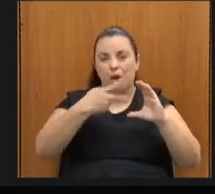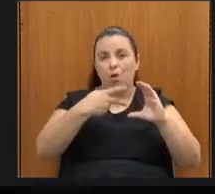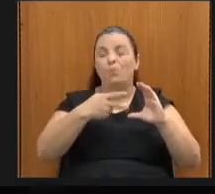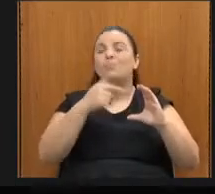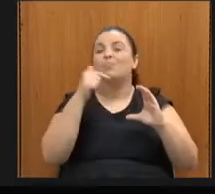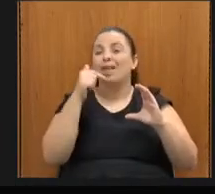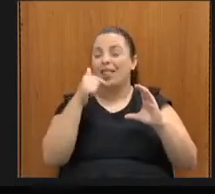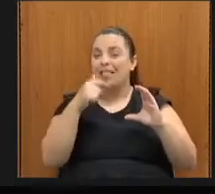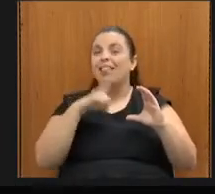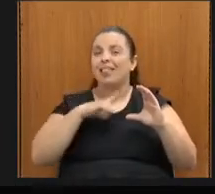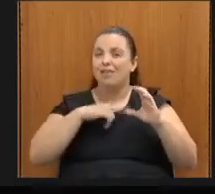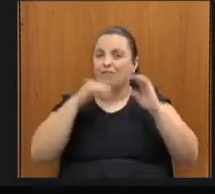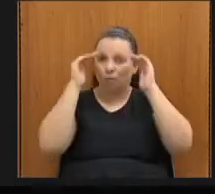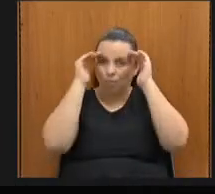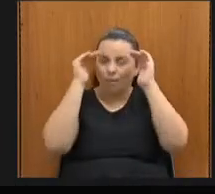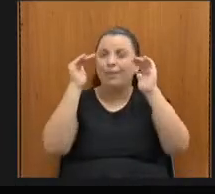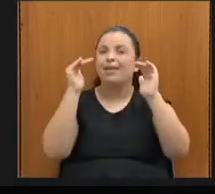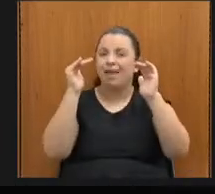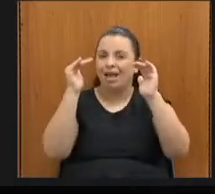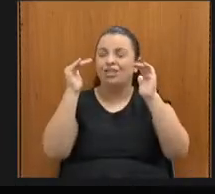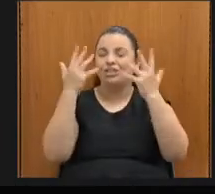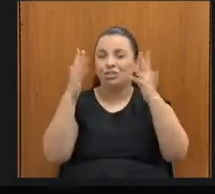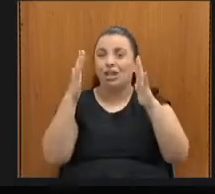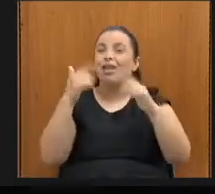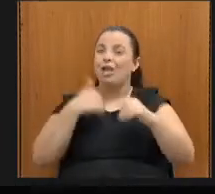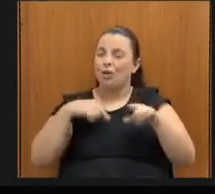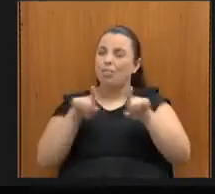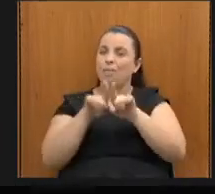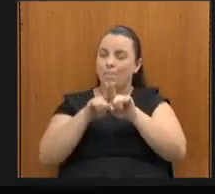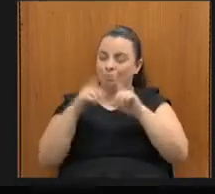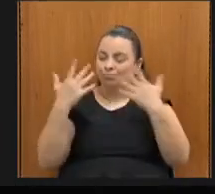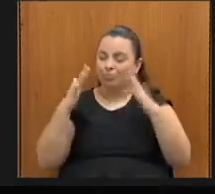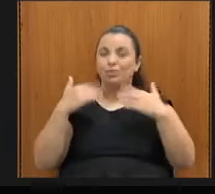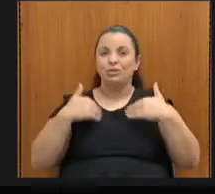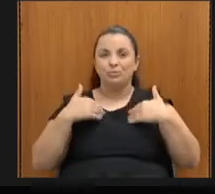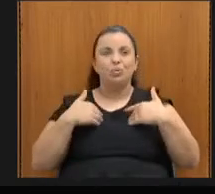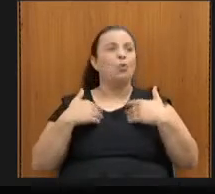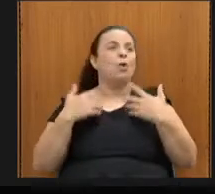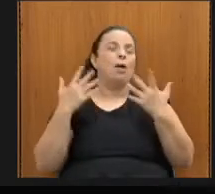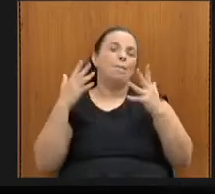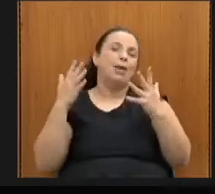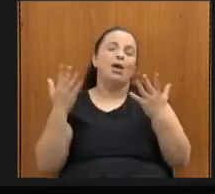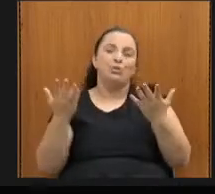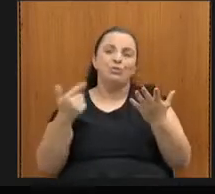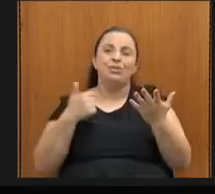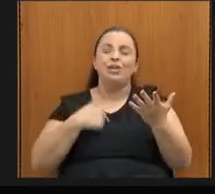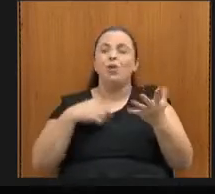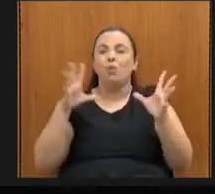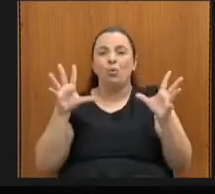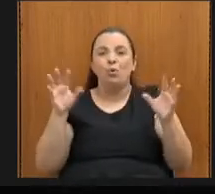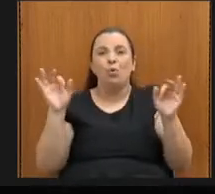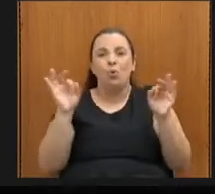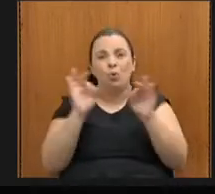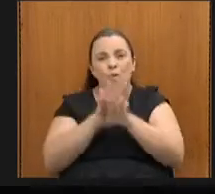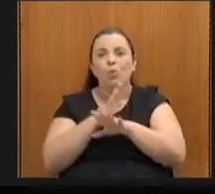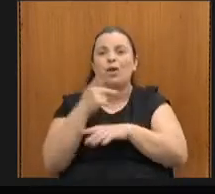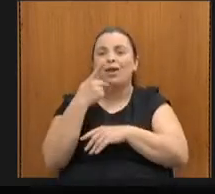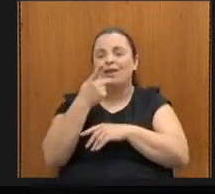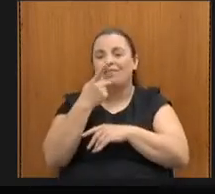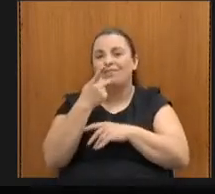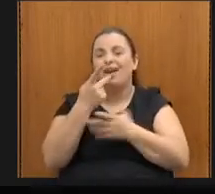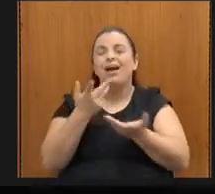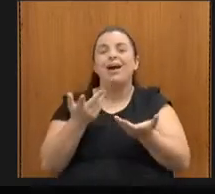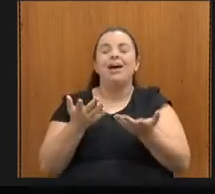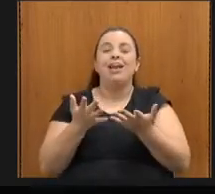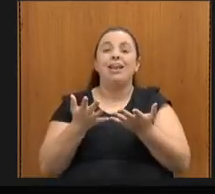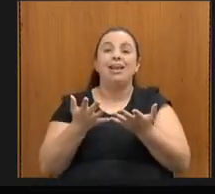aplauso. E, encerrando, eu agradeço a oportunidade e o deputado me conhece, sabe que